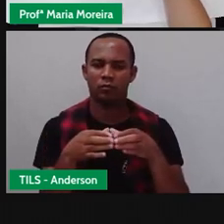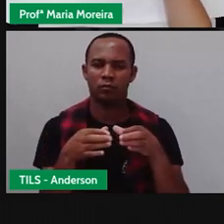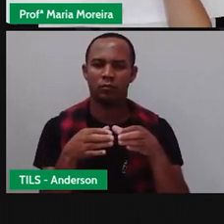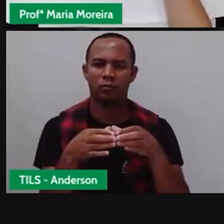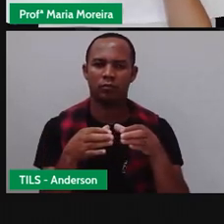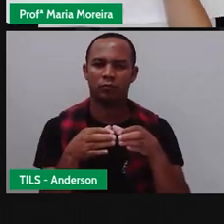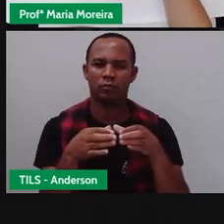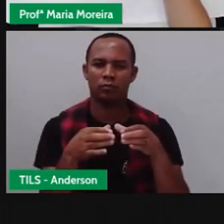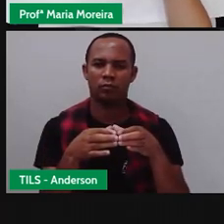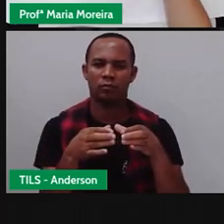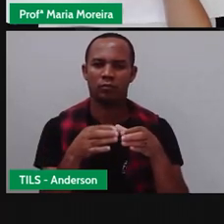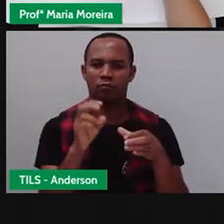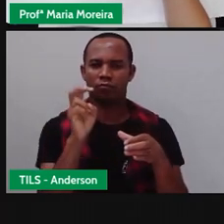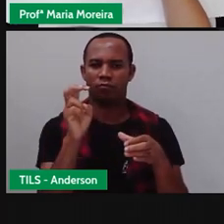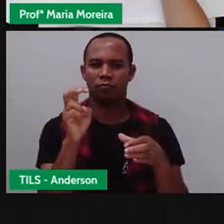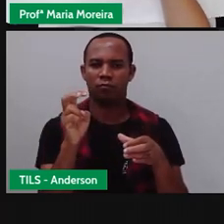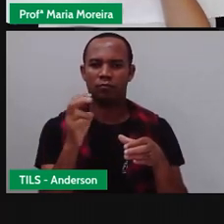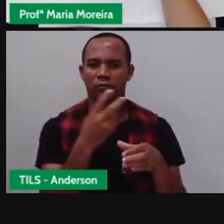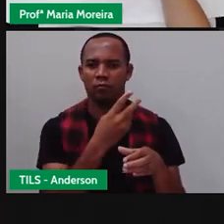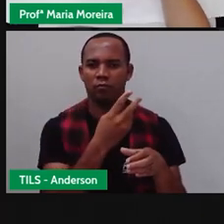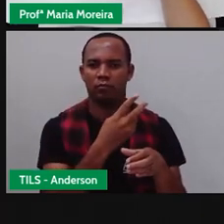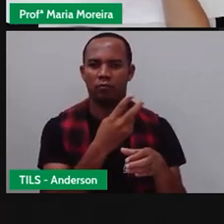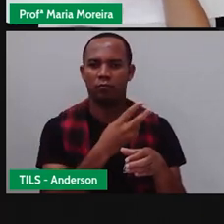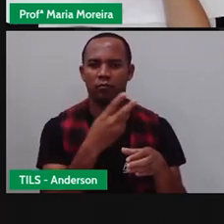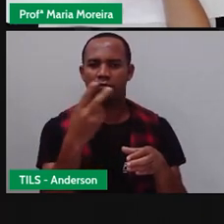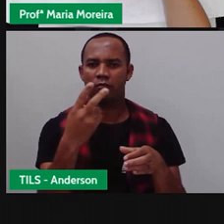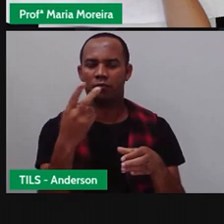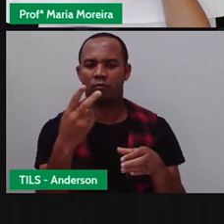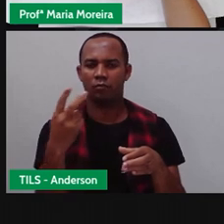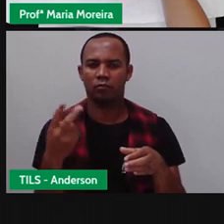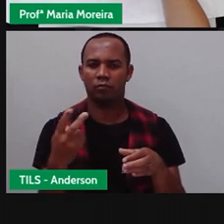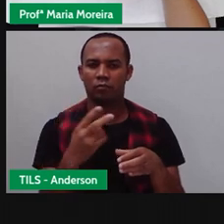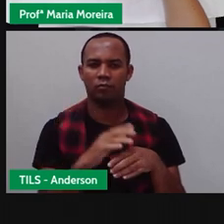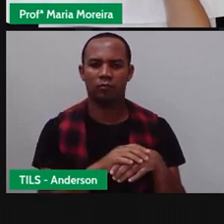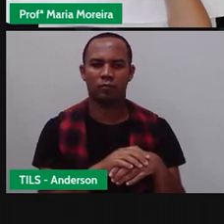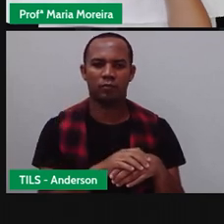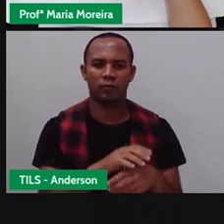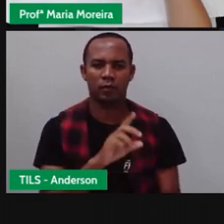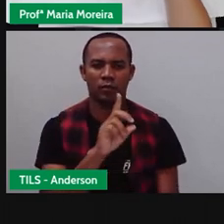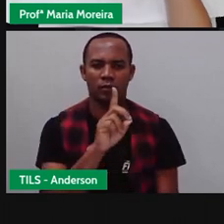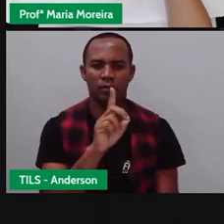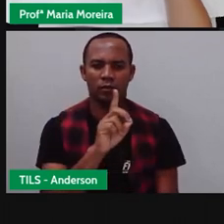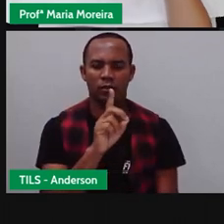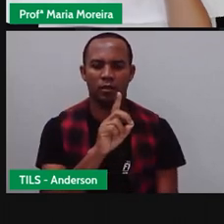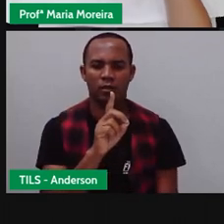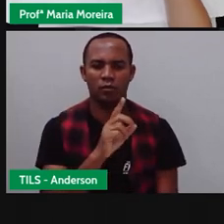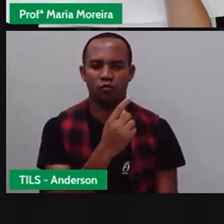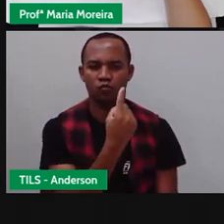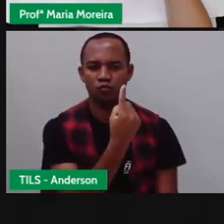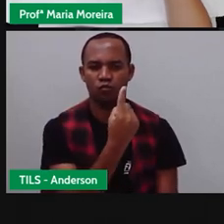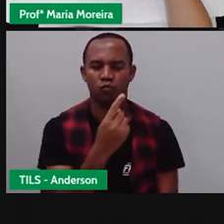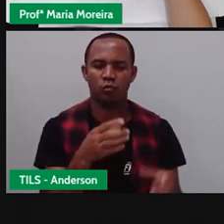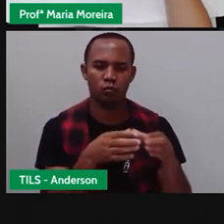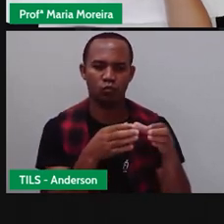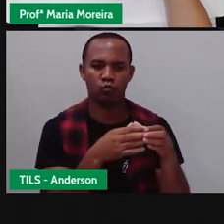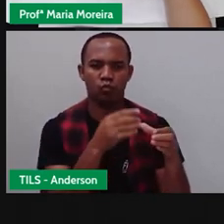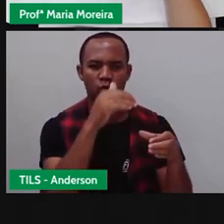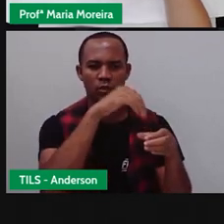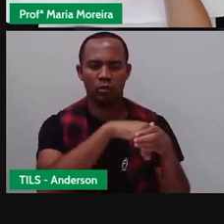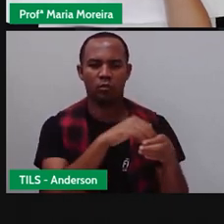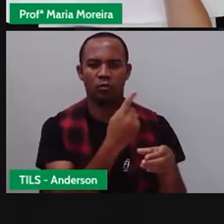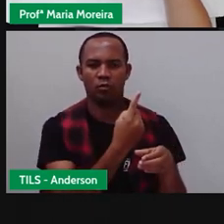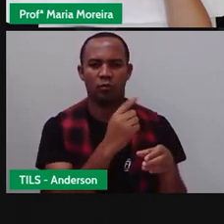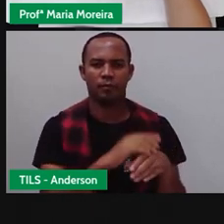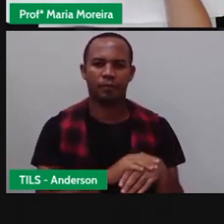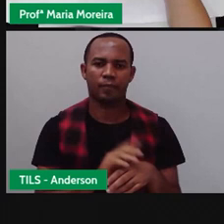com dois carrinhos. Eu tenho na letra D, que são seis grupos e cada grupo um único carrinho. Não é isso? E na